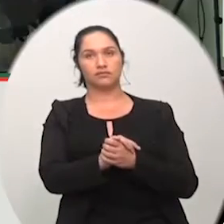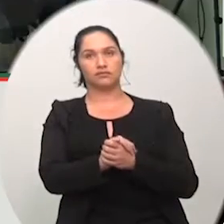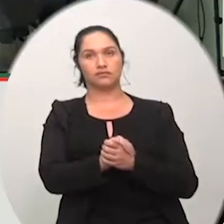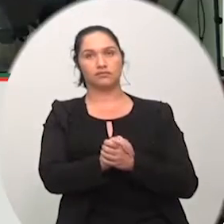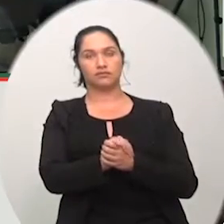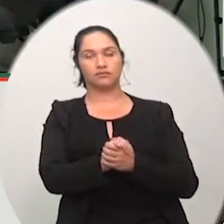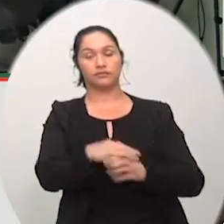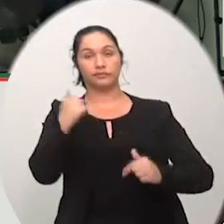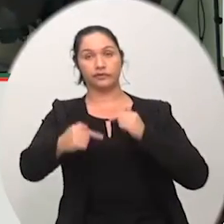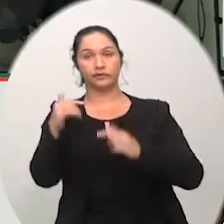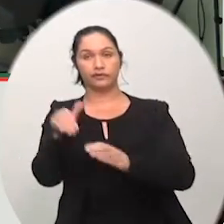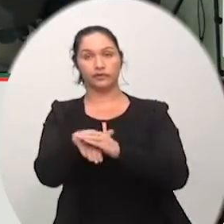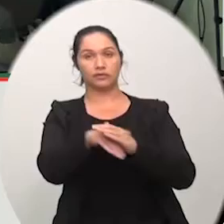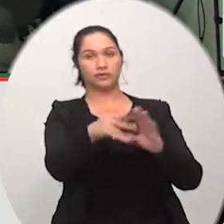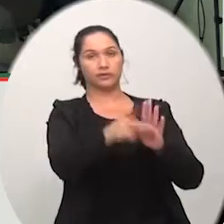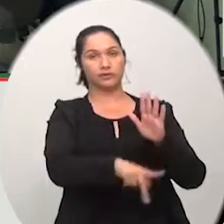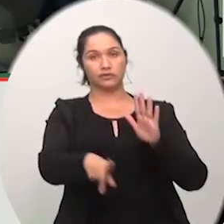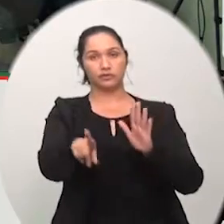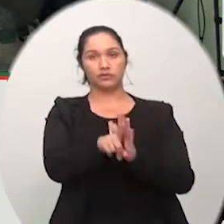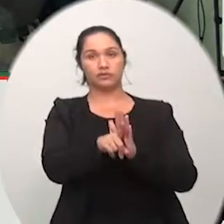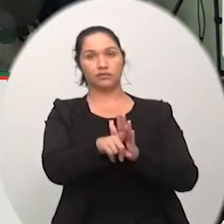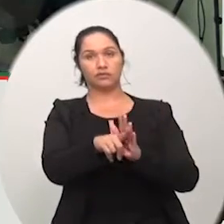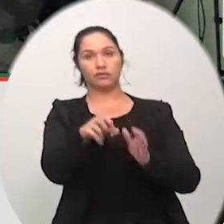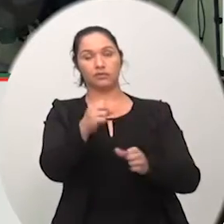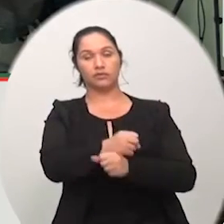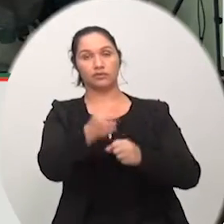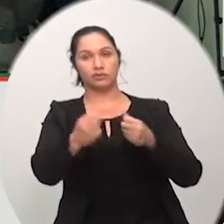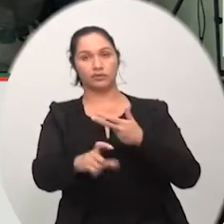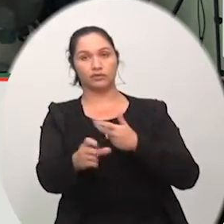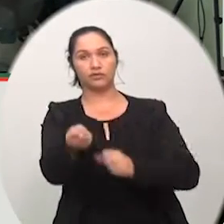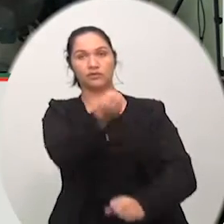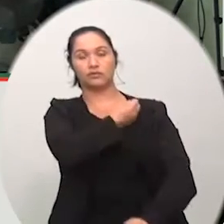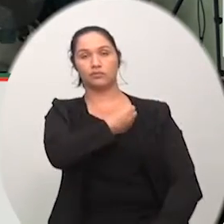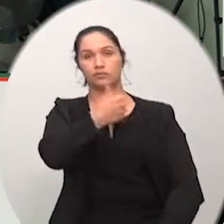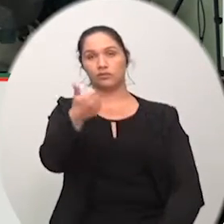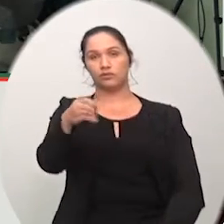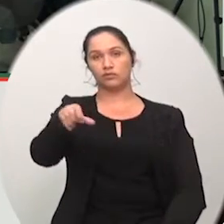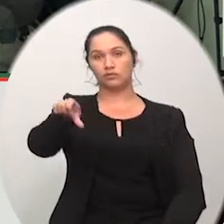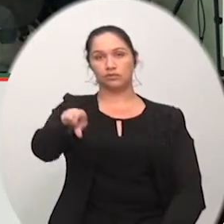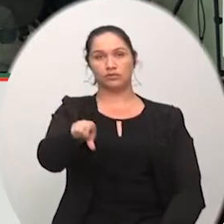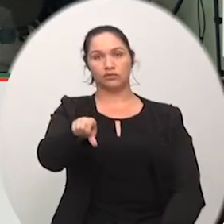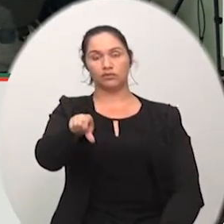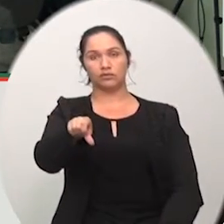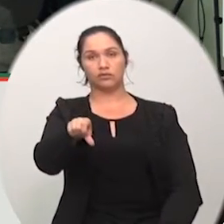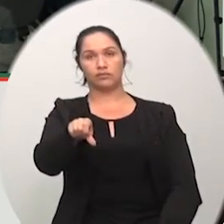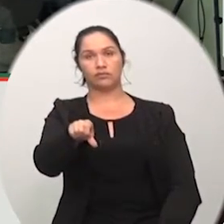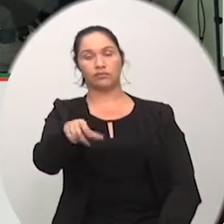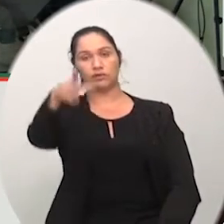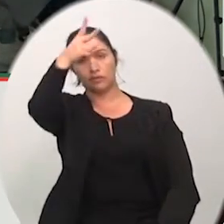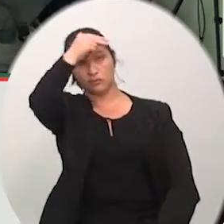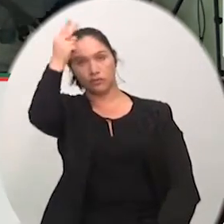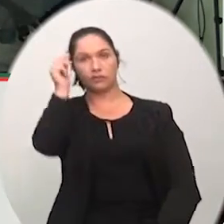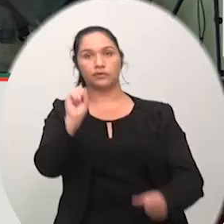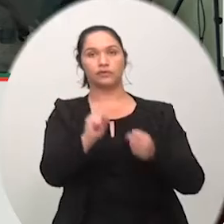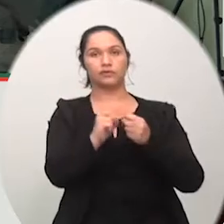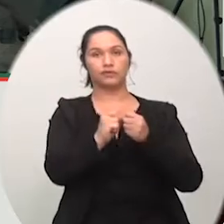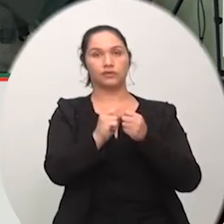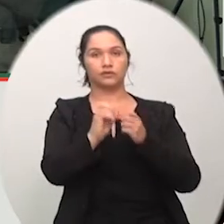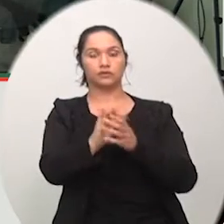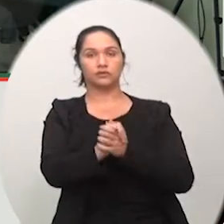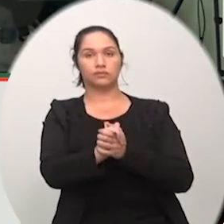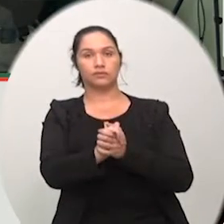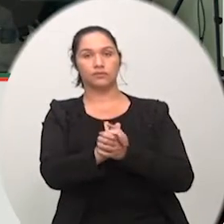em única discussão e votação o projeto de lei do executivo P.E. 109 barra 18 encaminhado pelo prefeito municipal